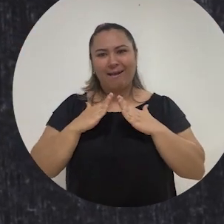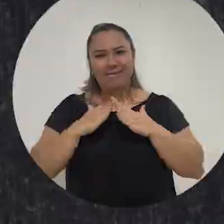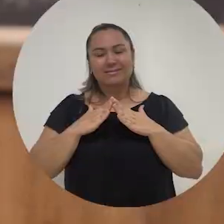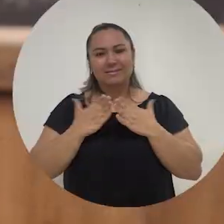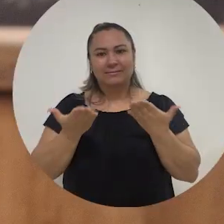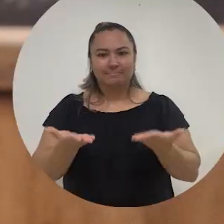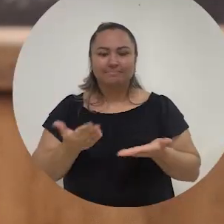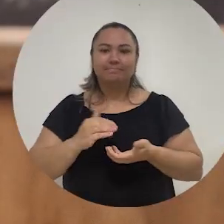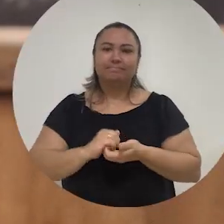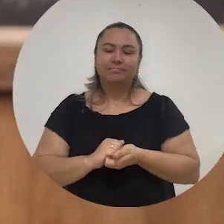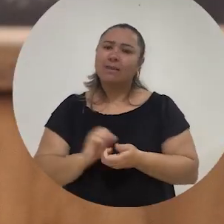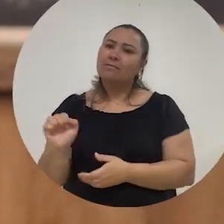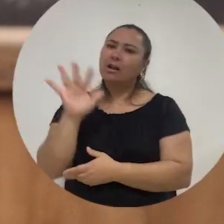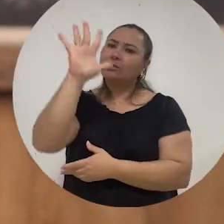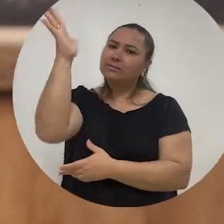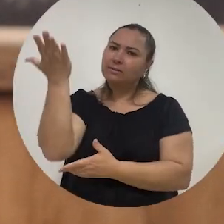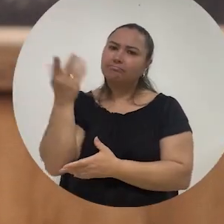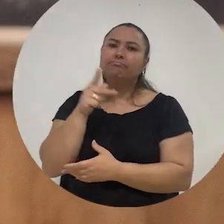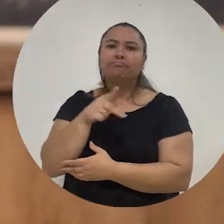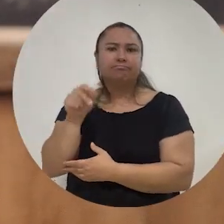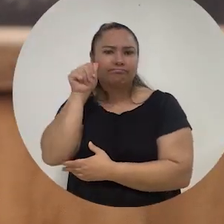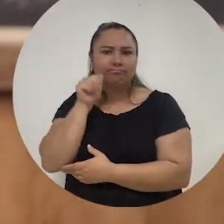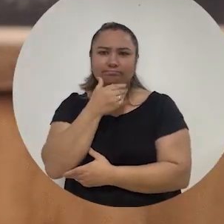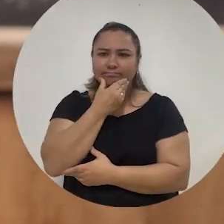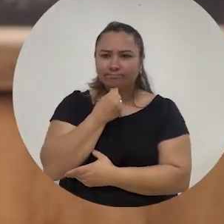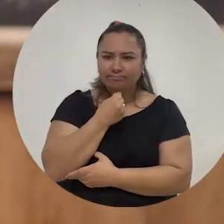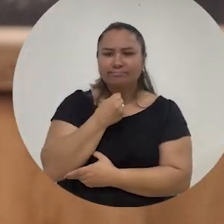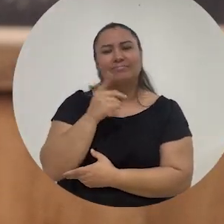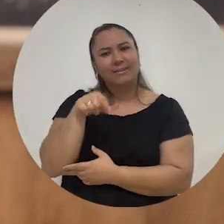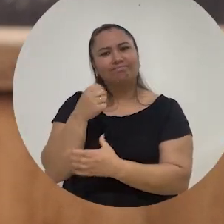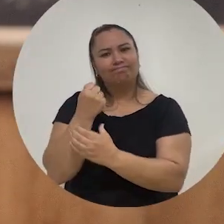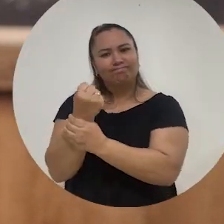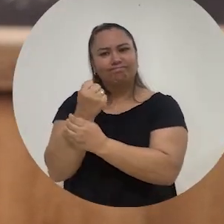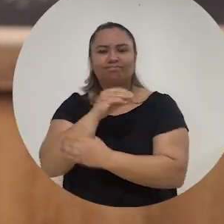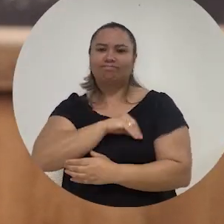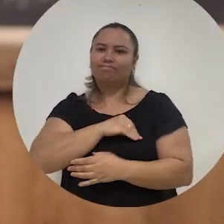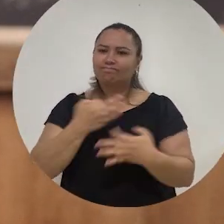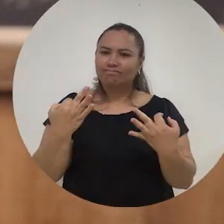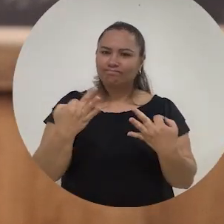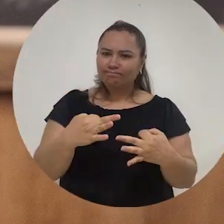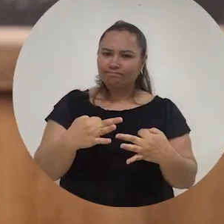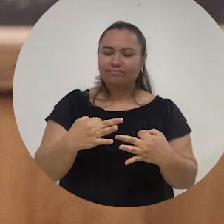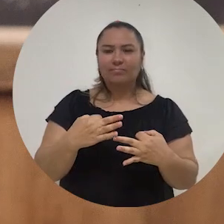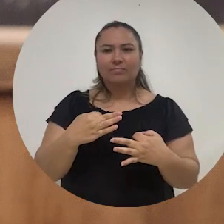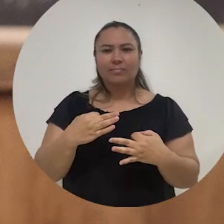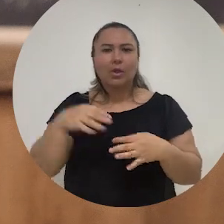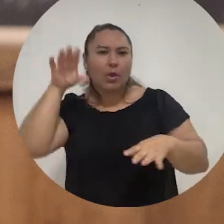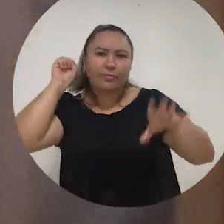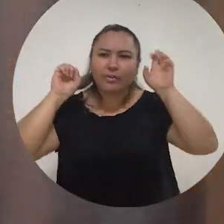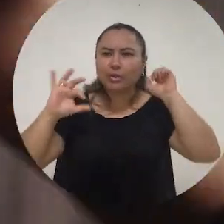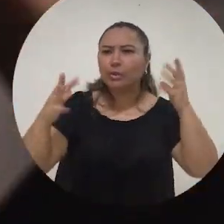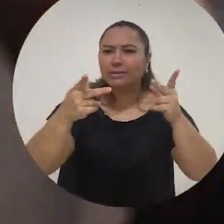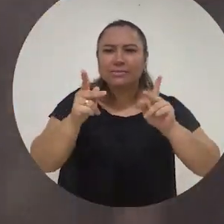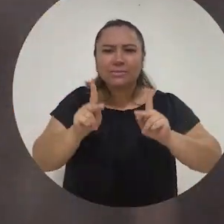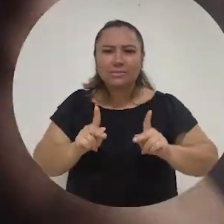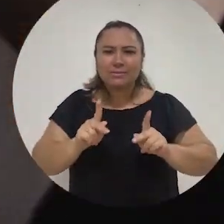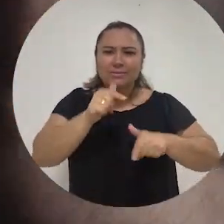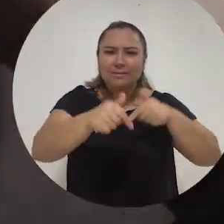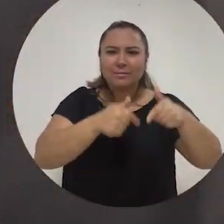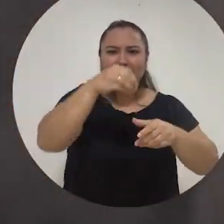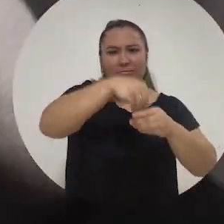casa, né? Valorizar os professores e professoras é garantir um salário justo e dar voz a quem está nas escolas.